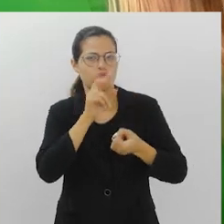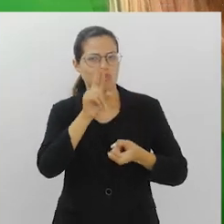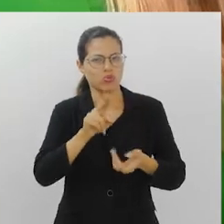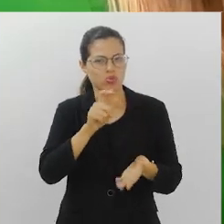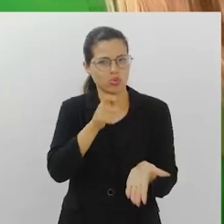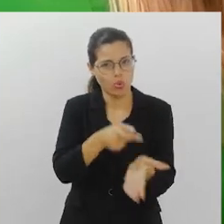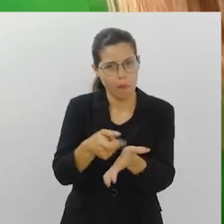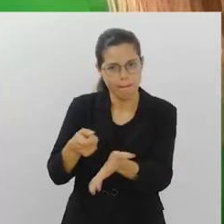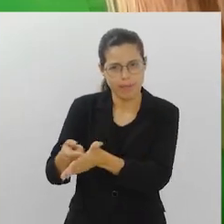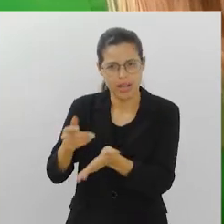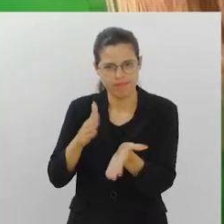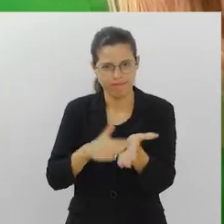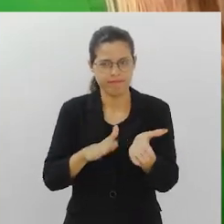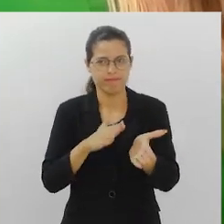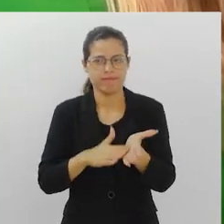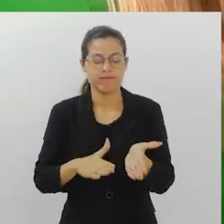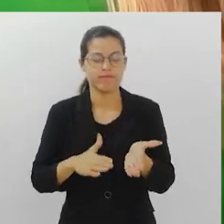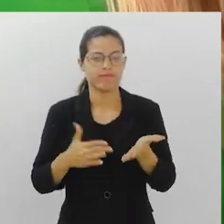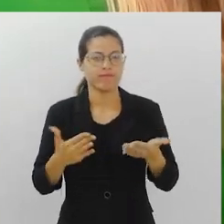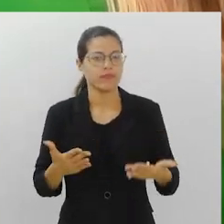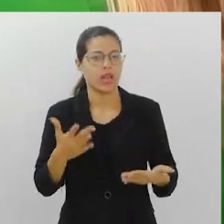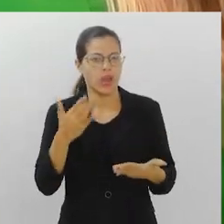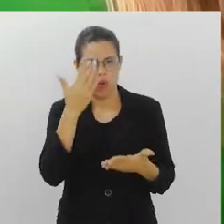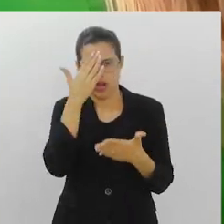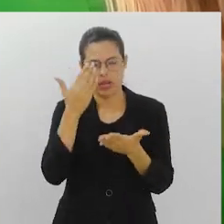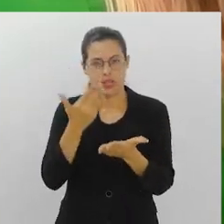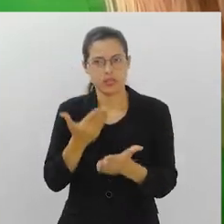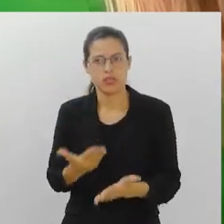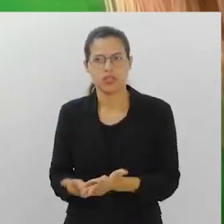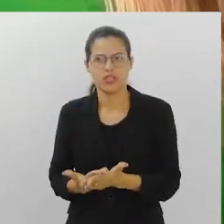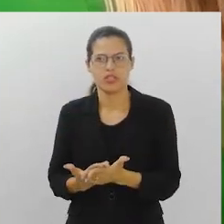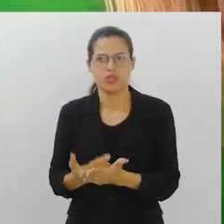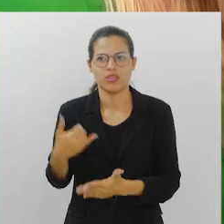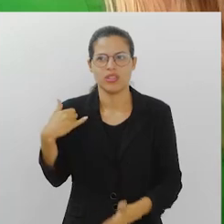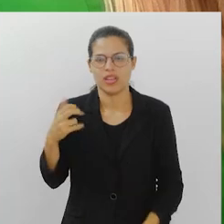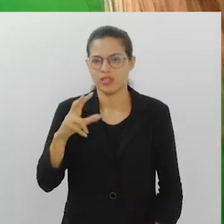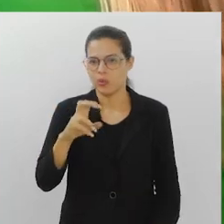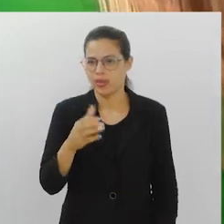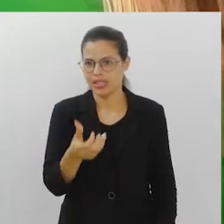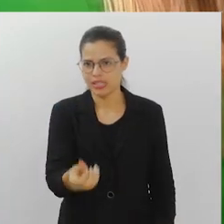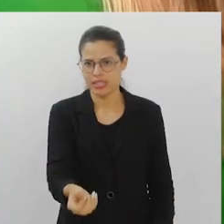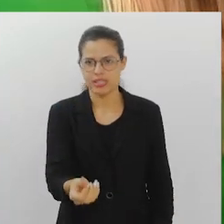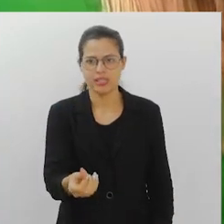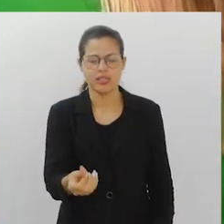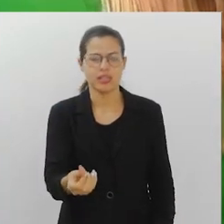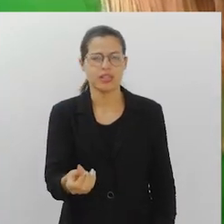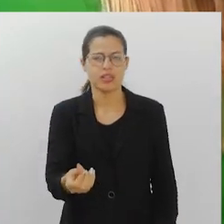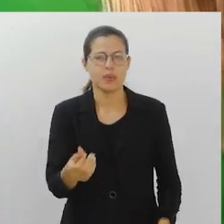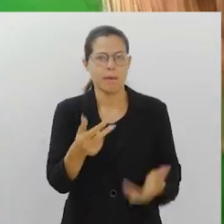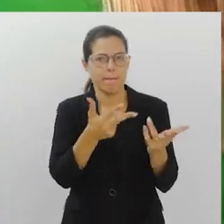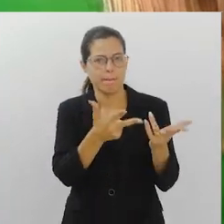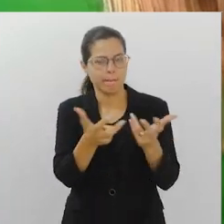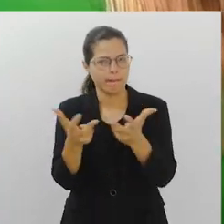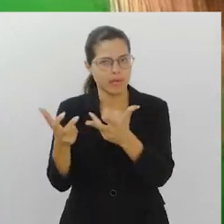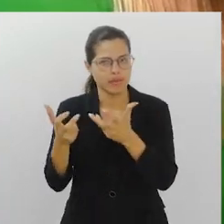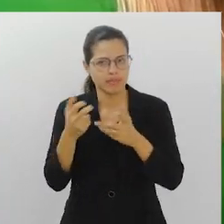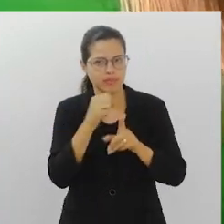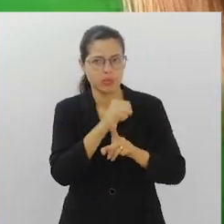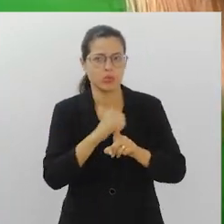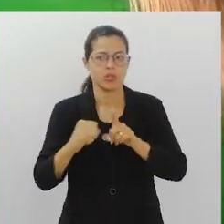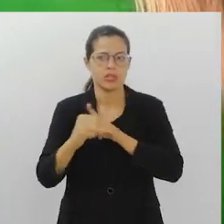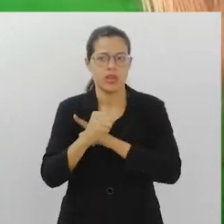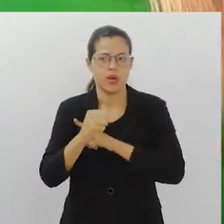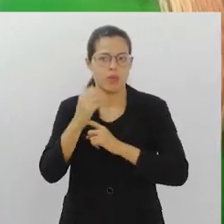consumo, voltando lá à tua pergunta inicial, eu acho, eu aqui, meus 56 anos de idade e observador